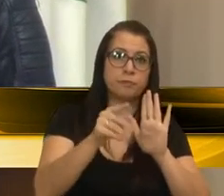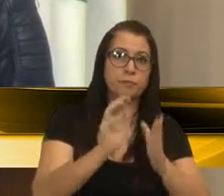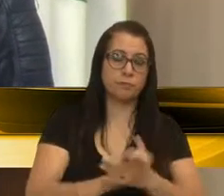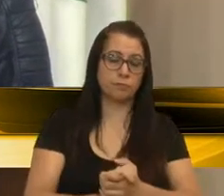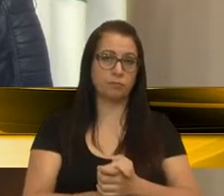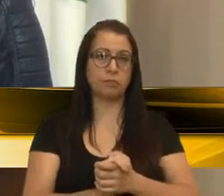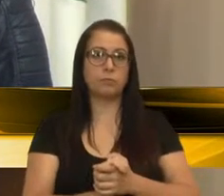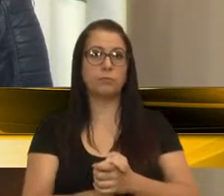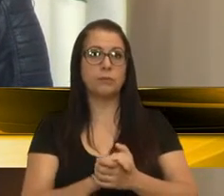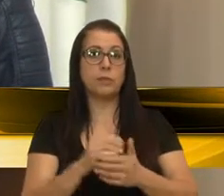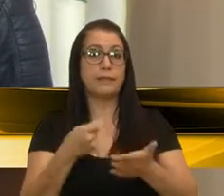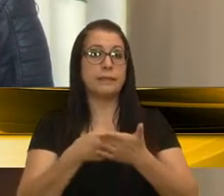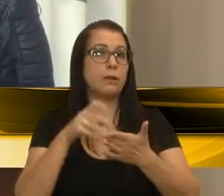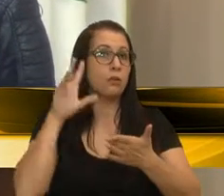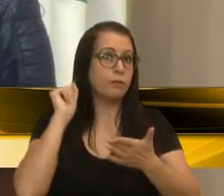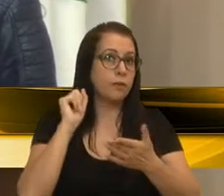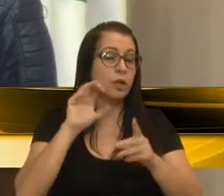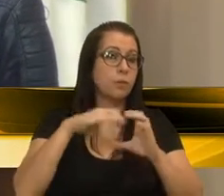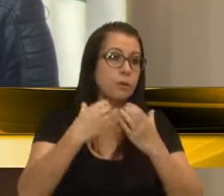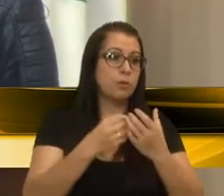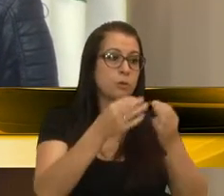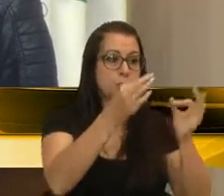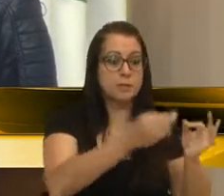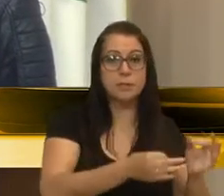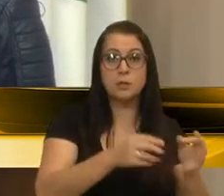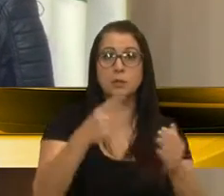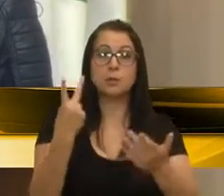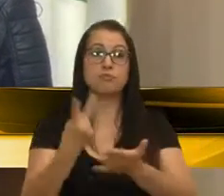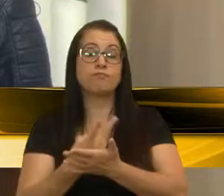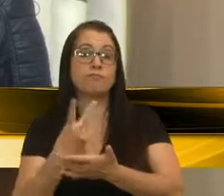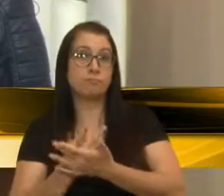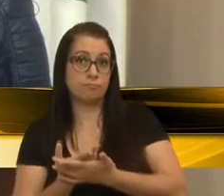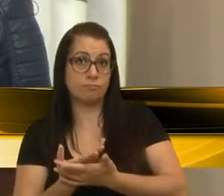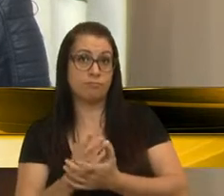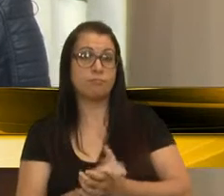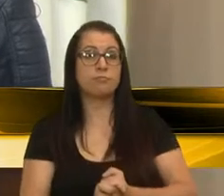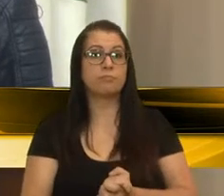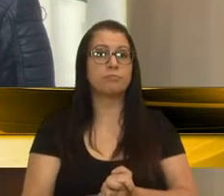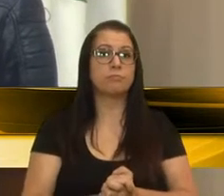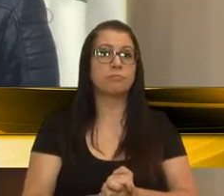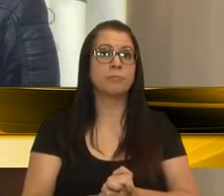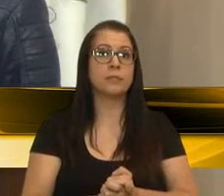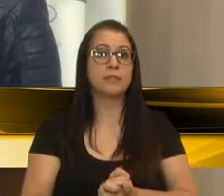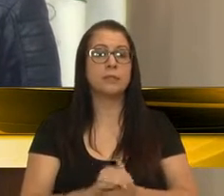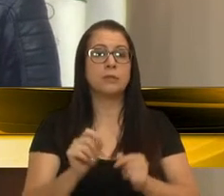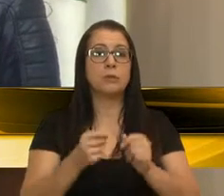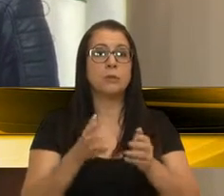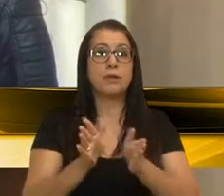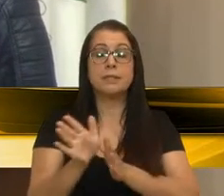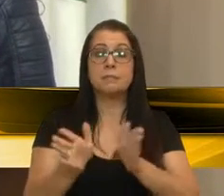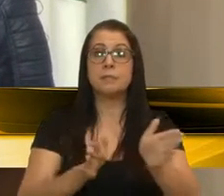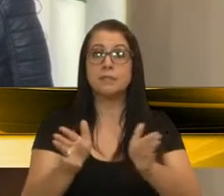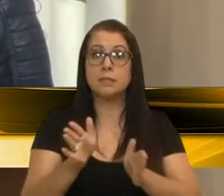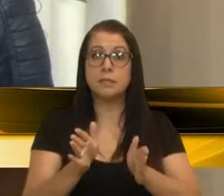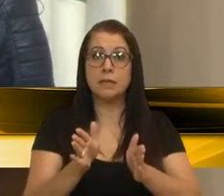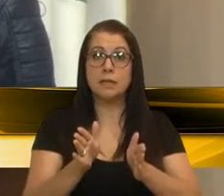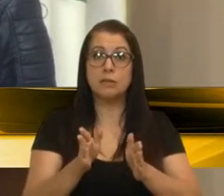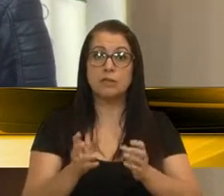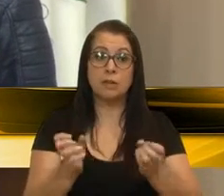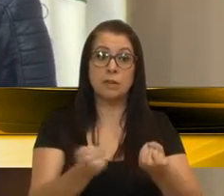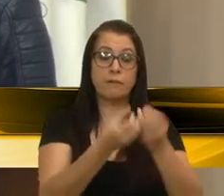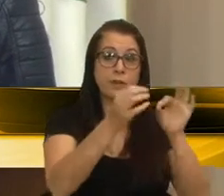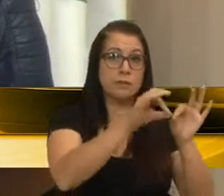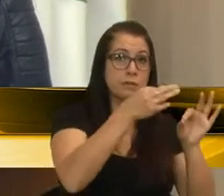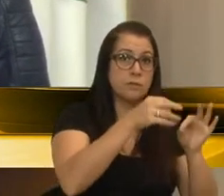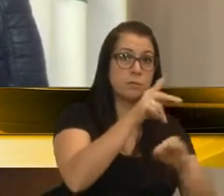buscar ouvir a comunidade sobre o que deu certo, o que não deu certo. A questão da acessibilidade no Parque da Festa da